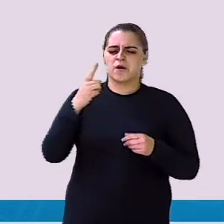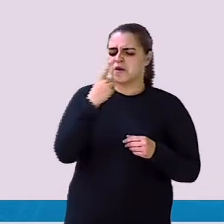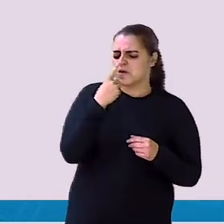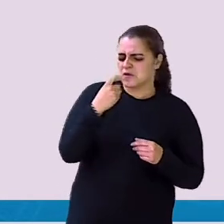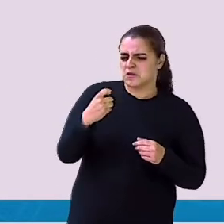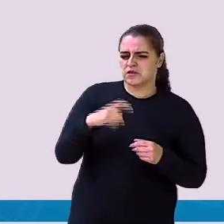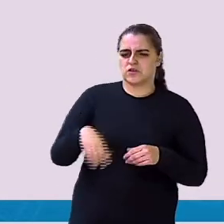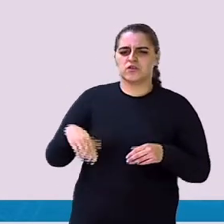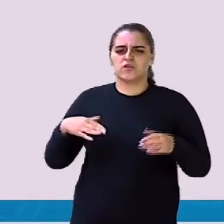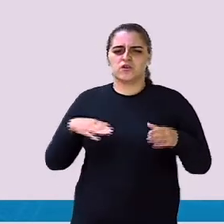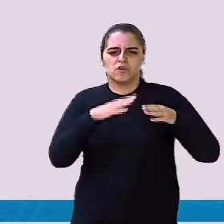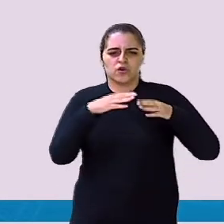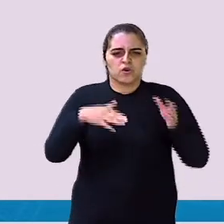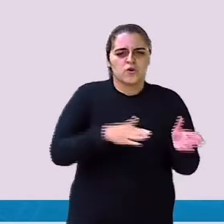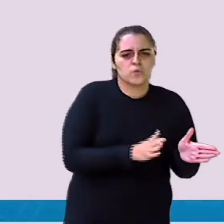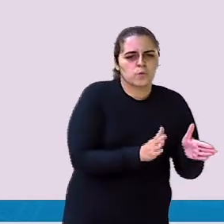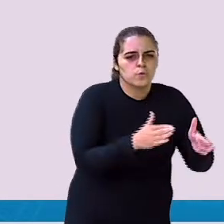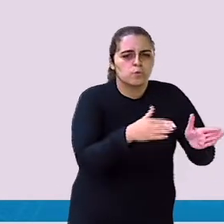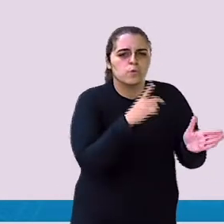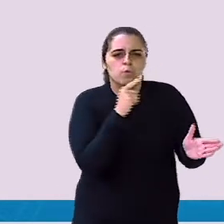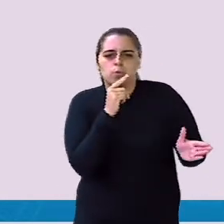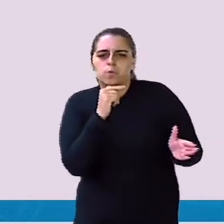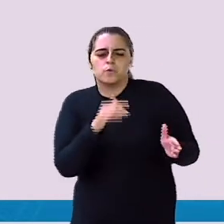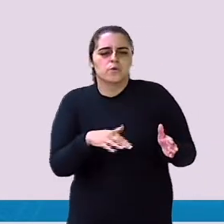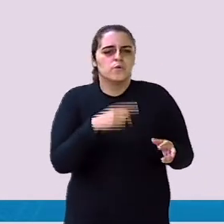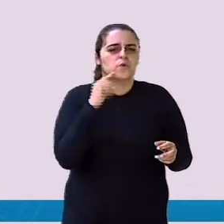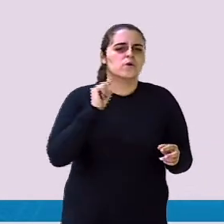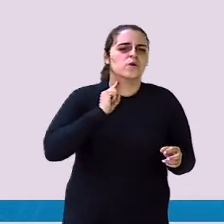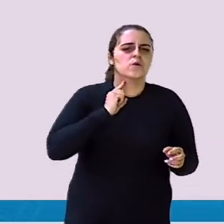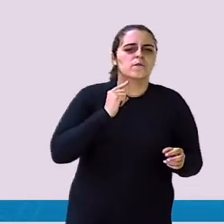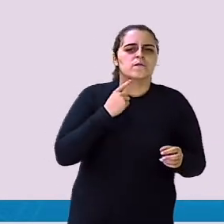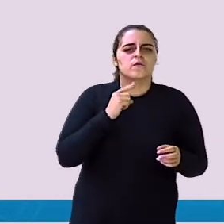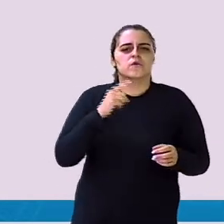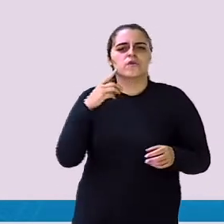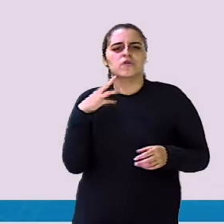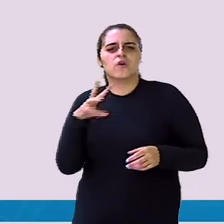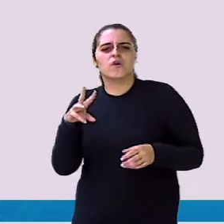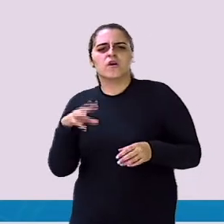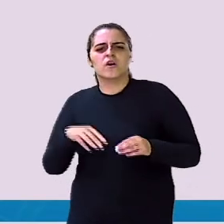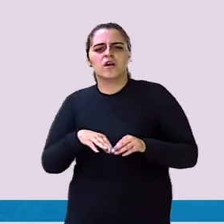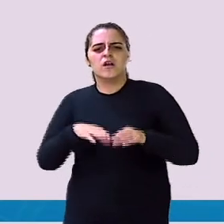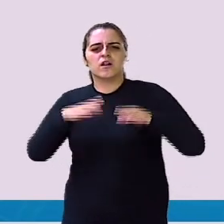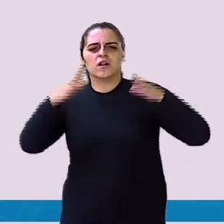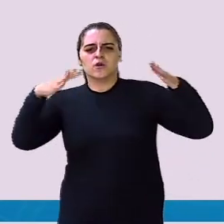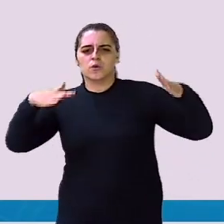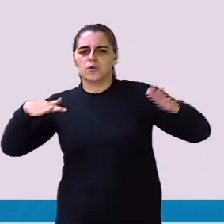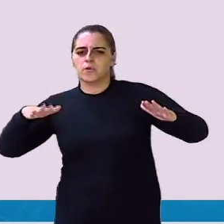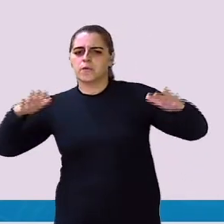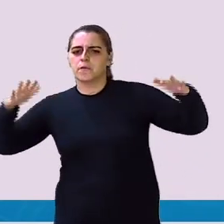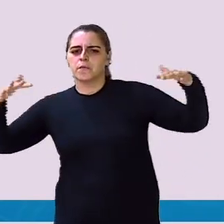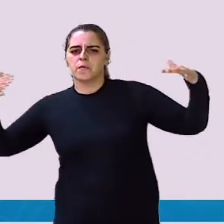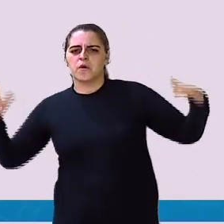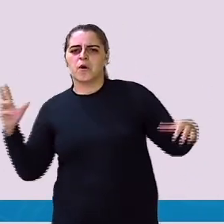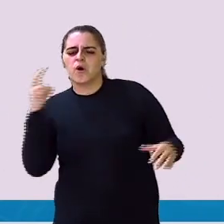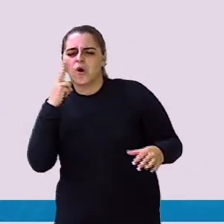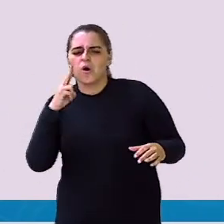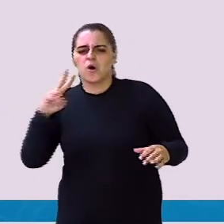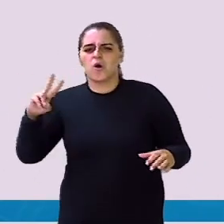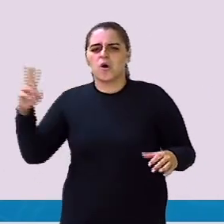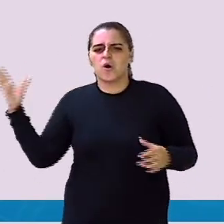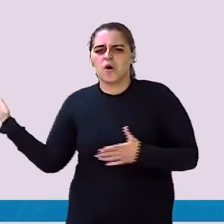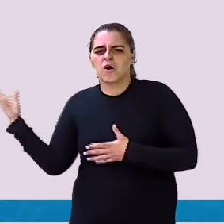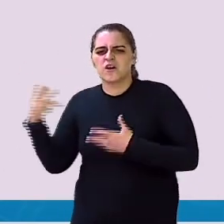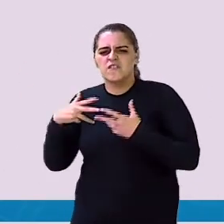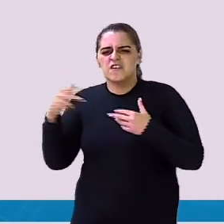Jogado no rio Aqui a gente Gente Parece que não Mas é uma praia Olha Tem até urubu ali Mexendo no